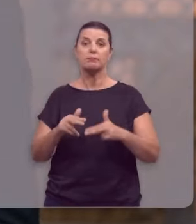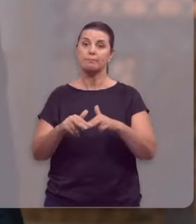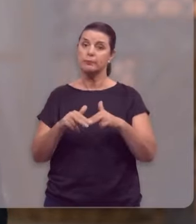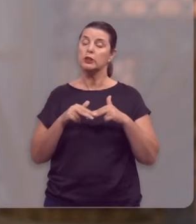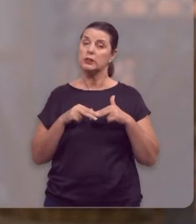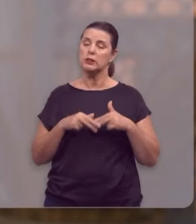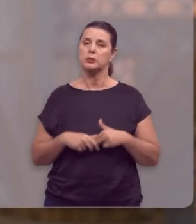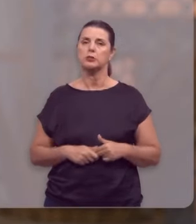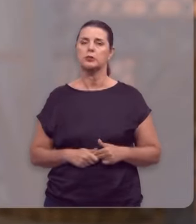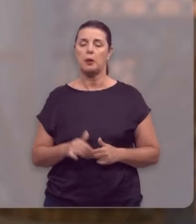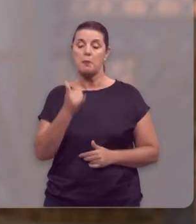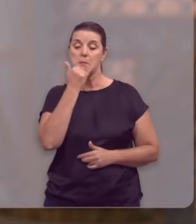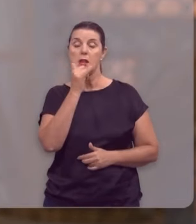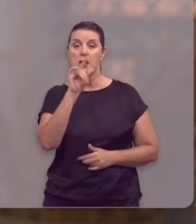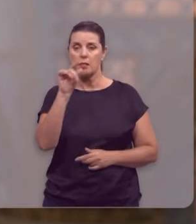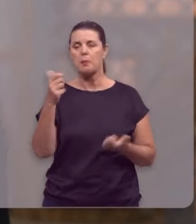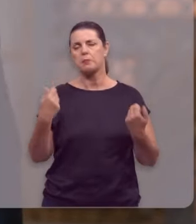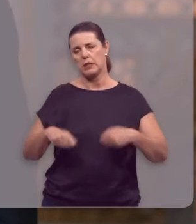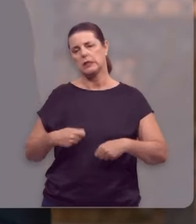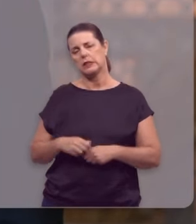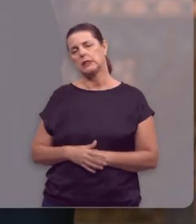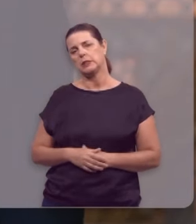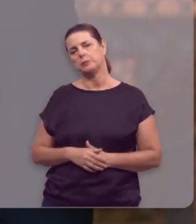que o perdoar é preciso.